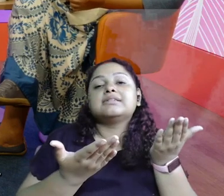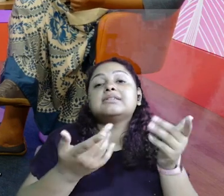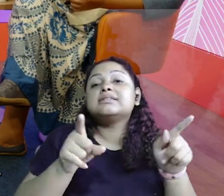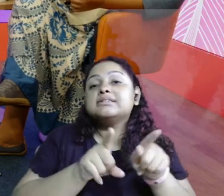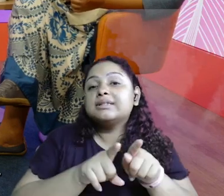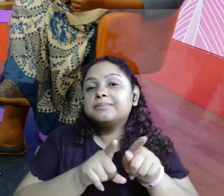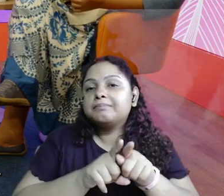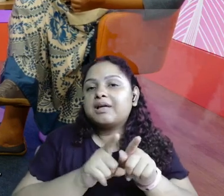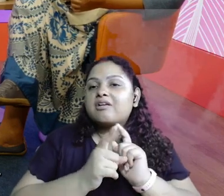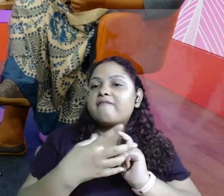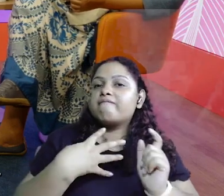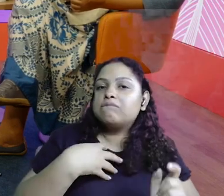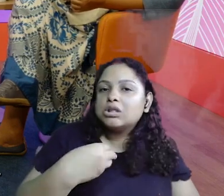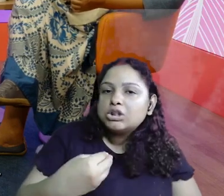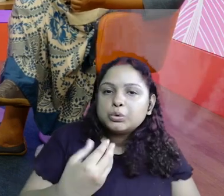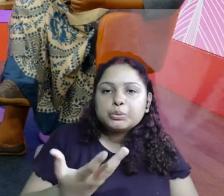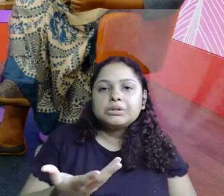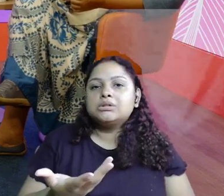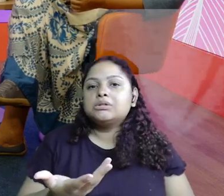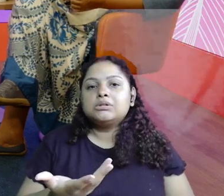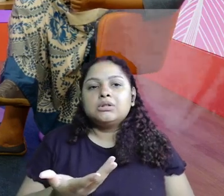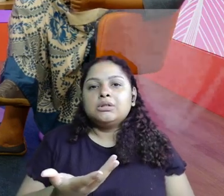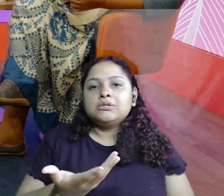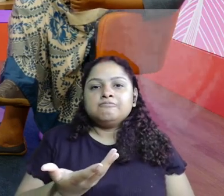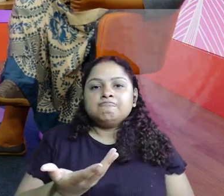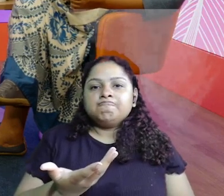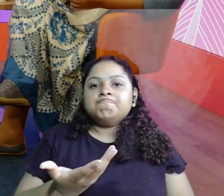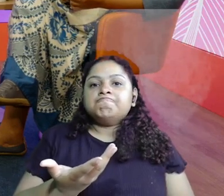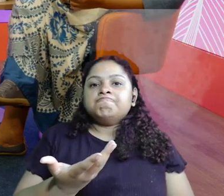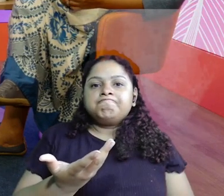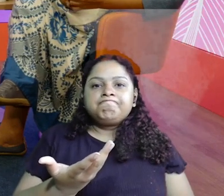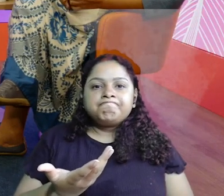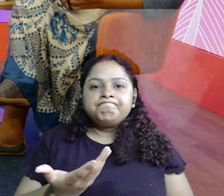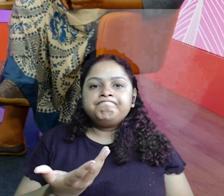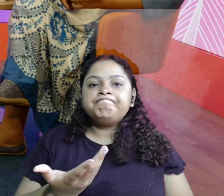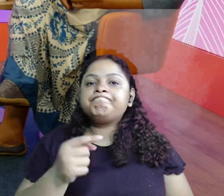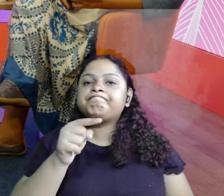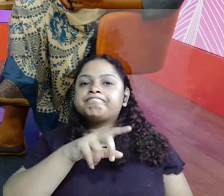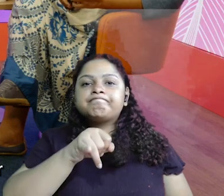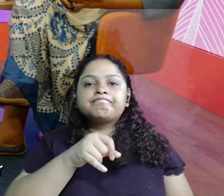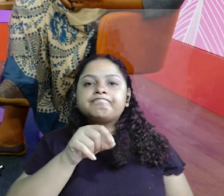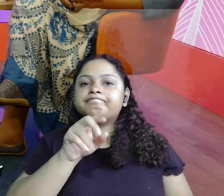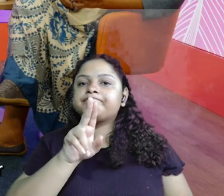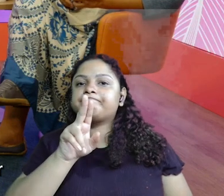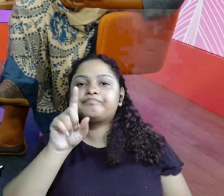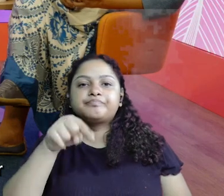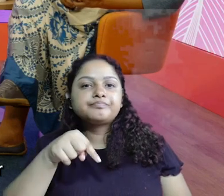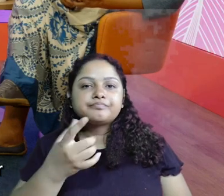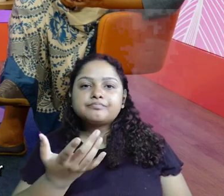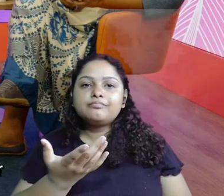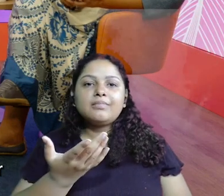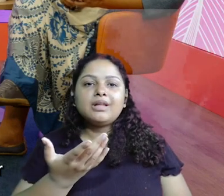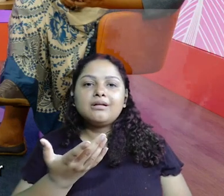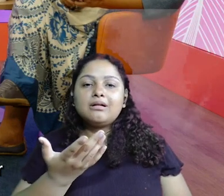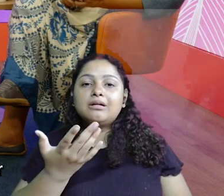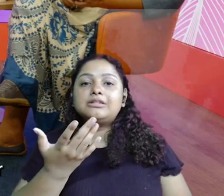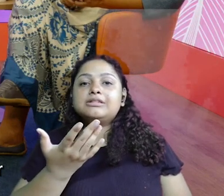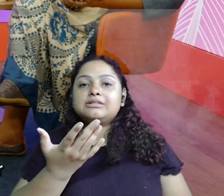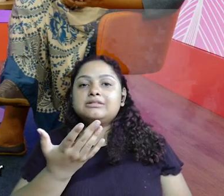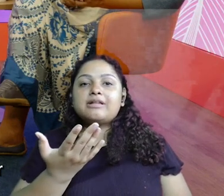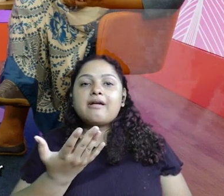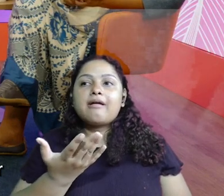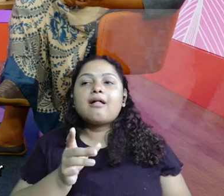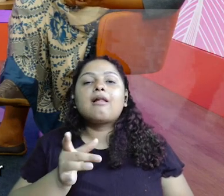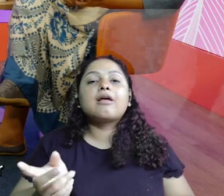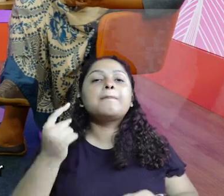né? É, no caso da Ju, os dois adolescentes, então ela tinha programado voltar a trabalhar, aí teve um jantar lá dos amigos,